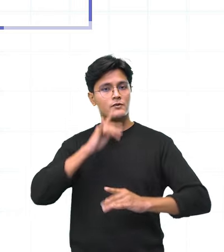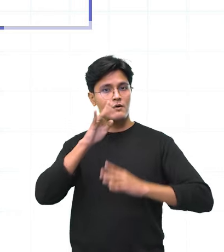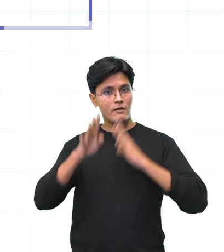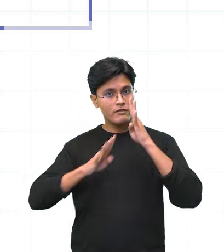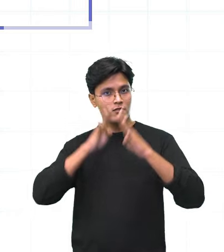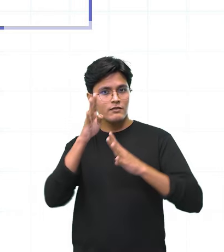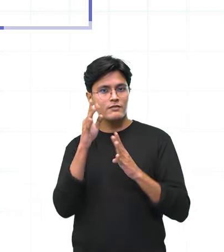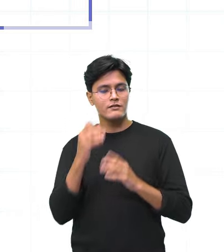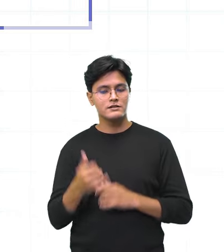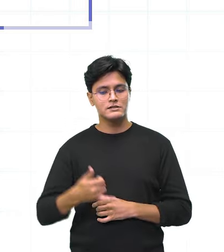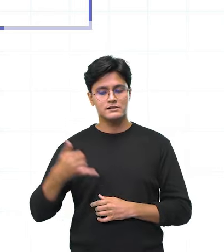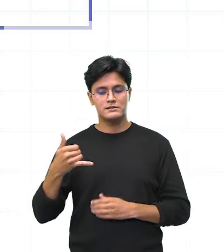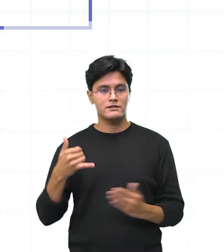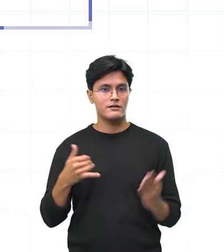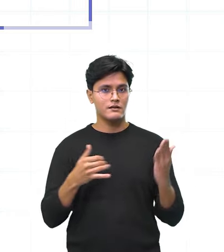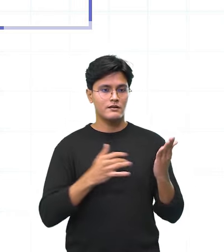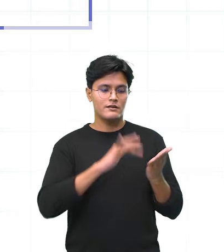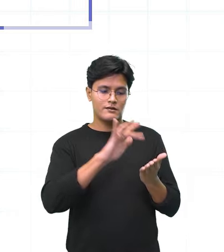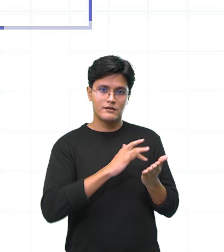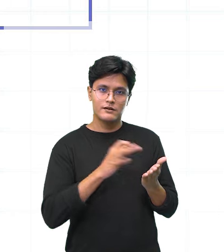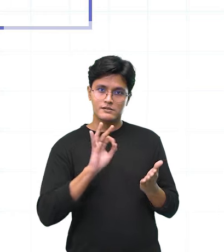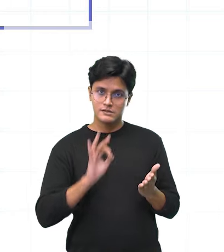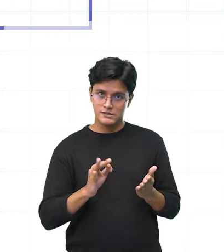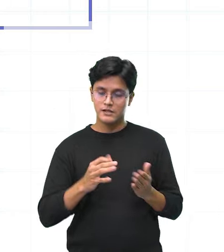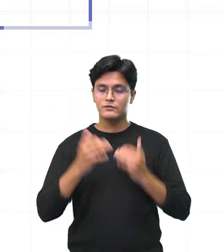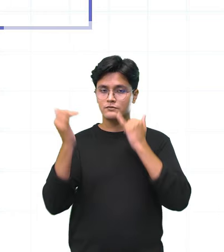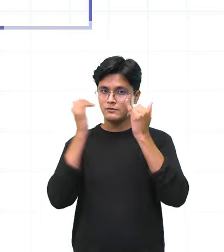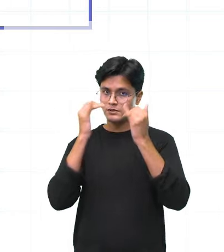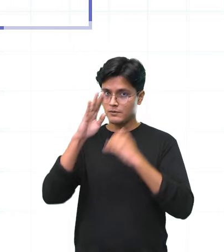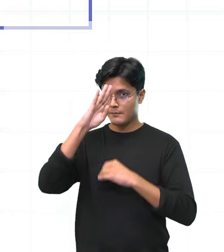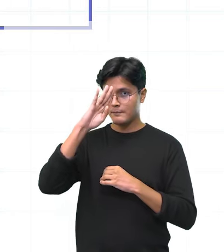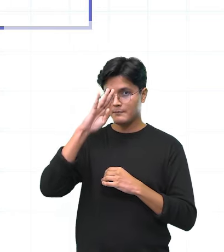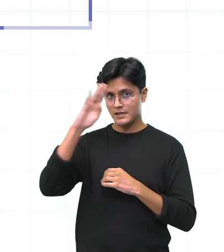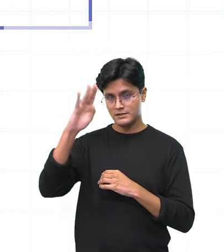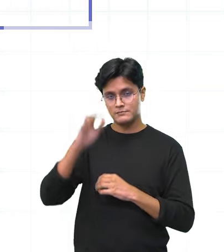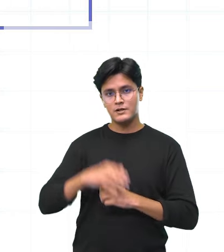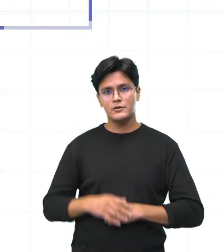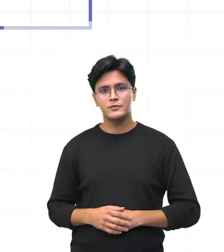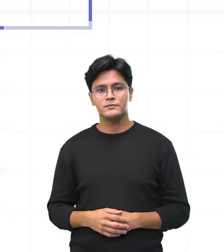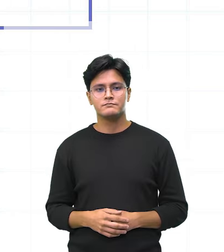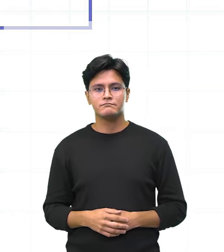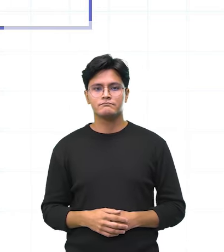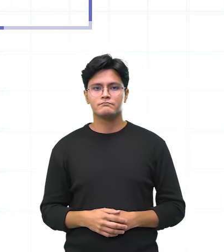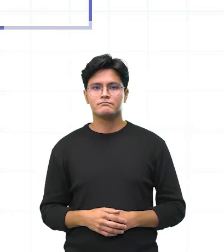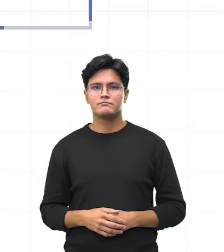nossa informação principal, certo? Vamos lá verificar o que mais tem de secundário.